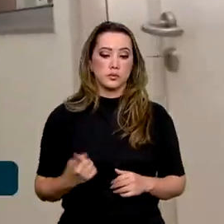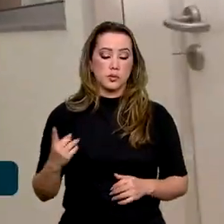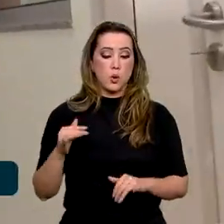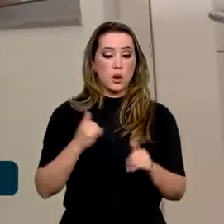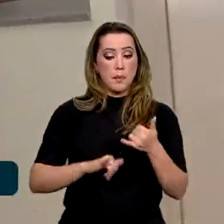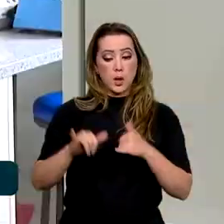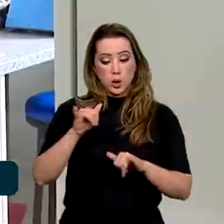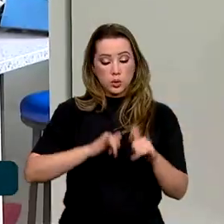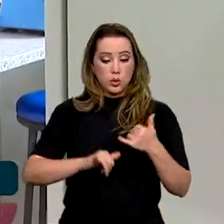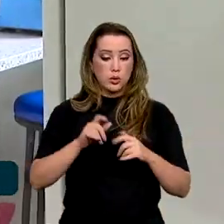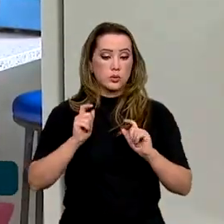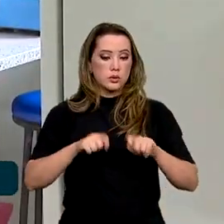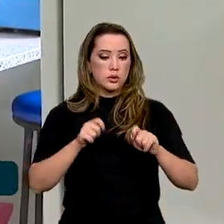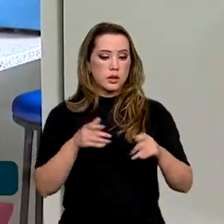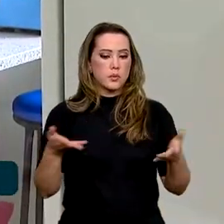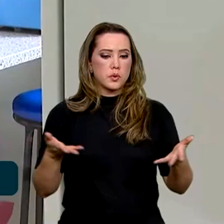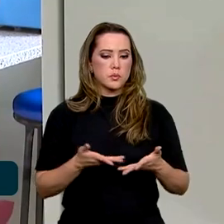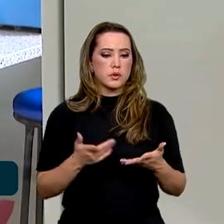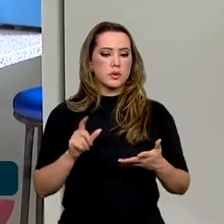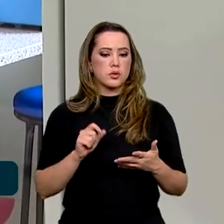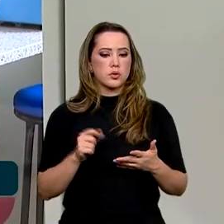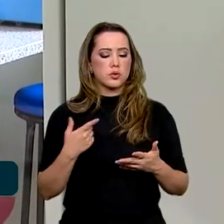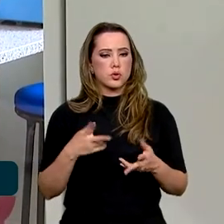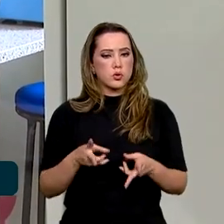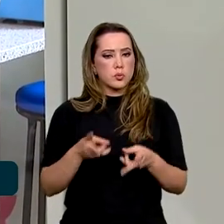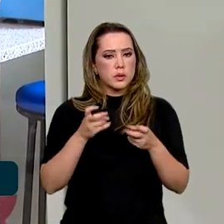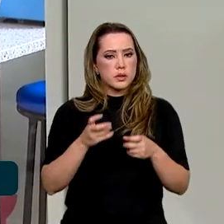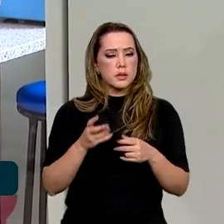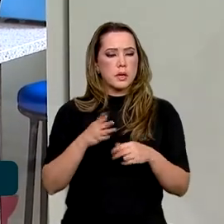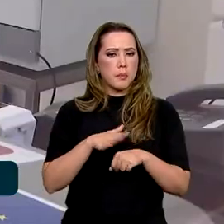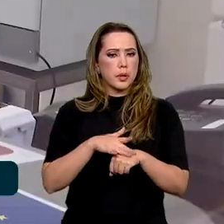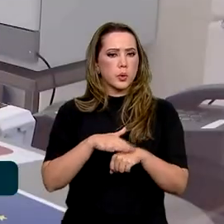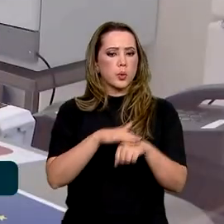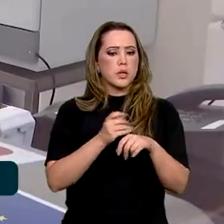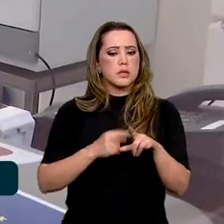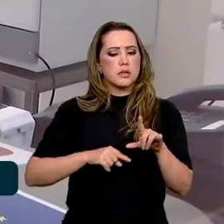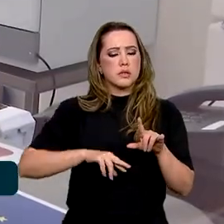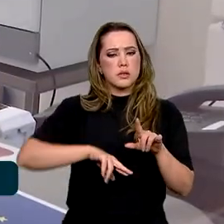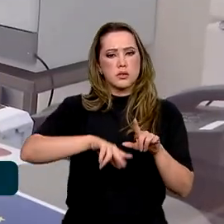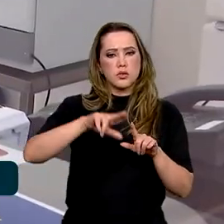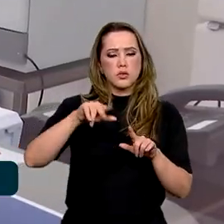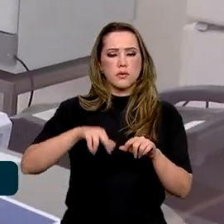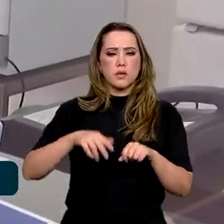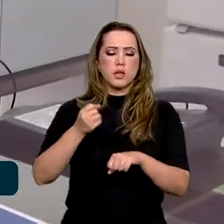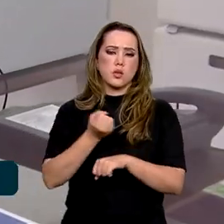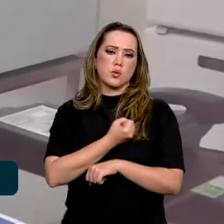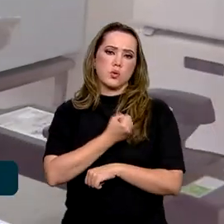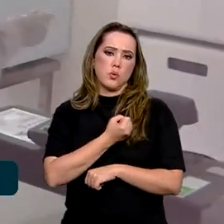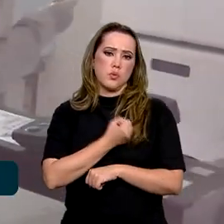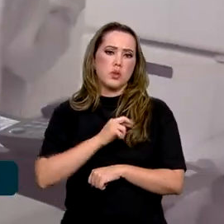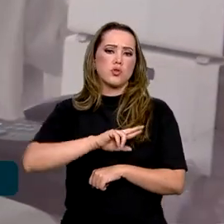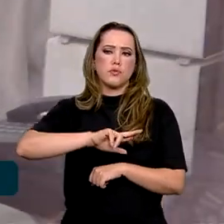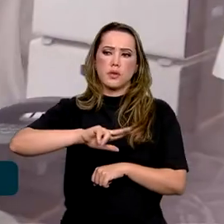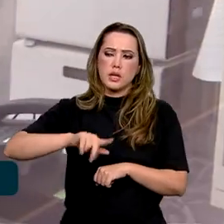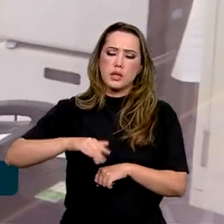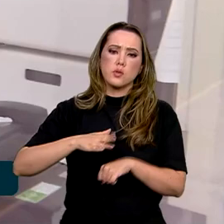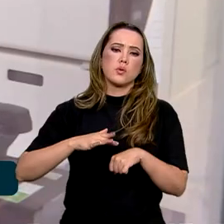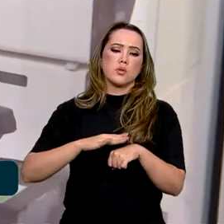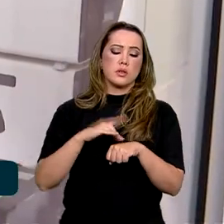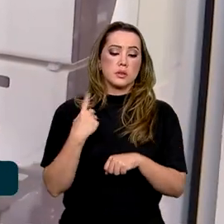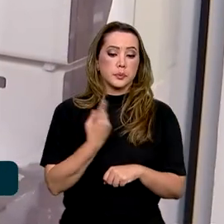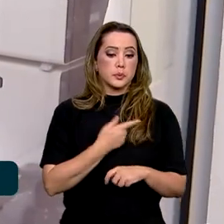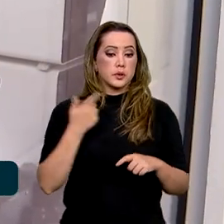capacidade, nesse momento, de poder fazer o diagnóstico em diferentes níveis para diferentes doenças que nós